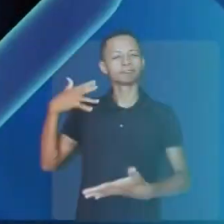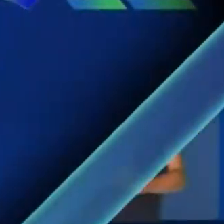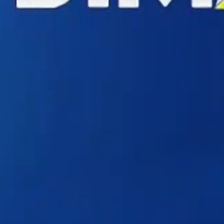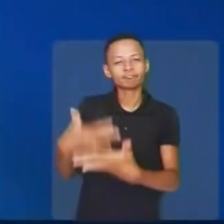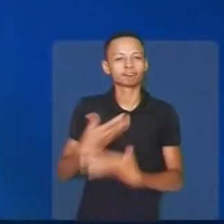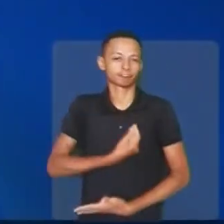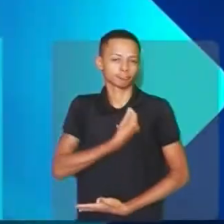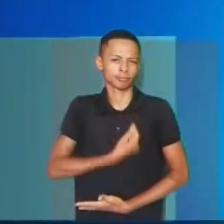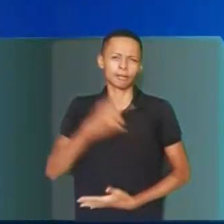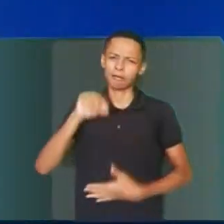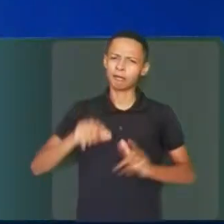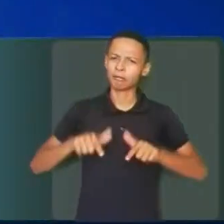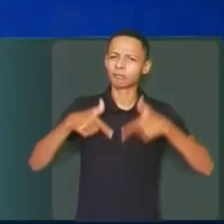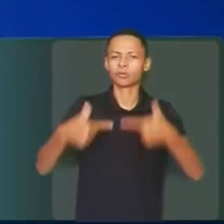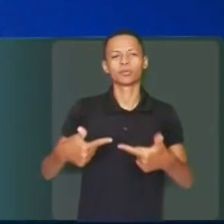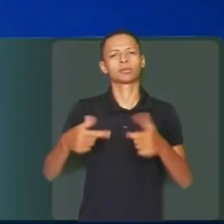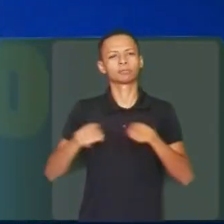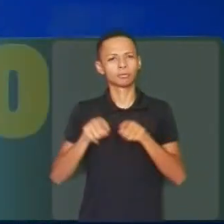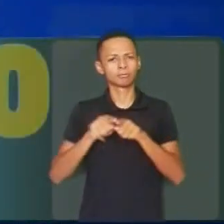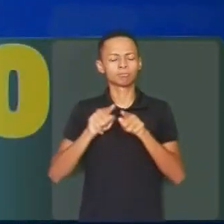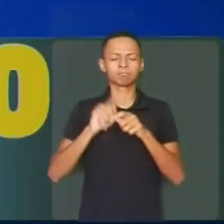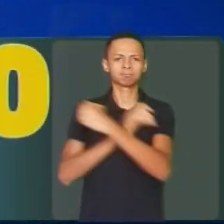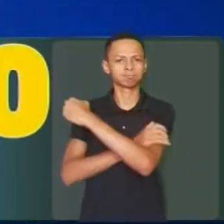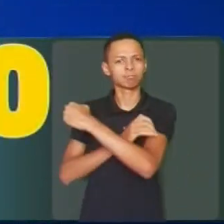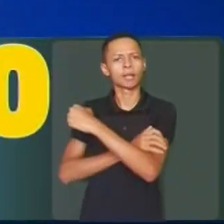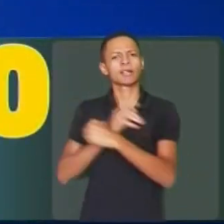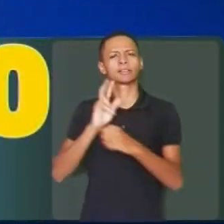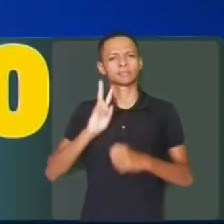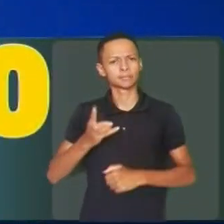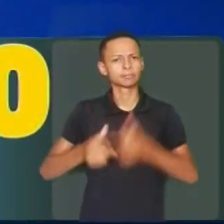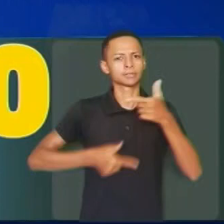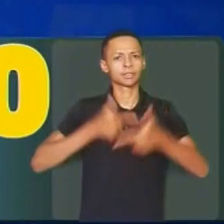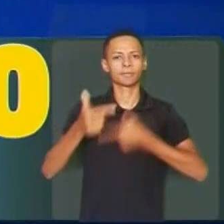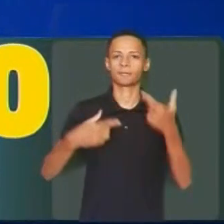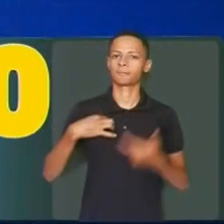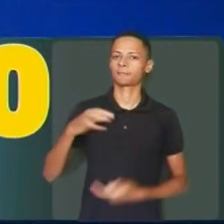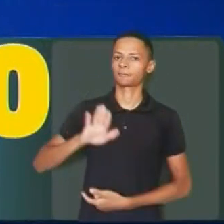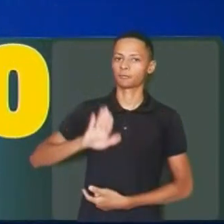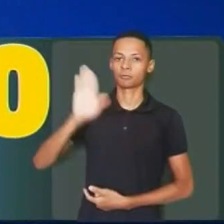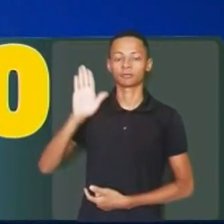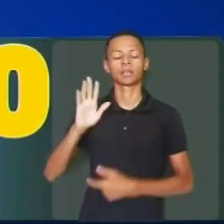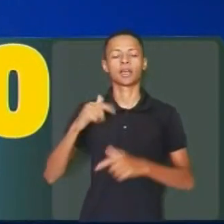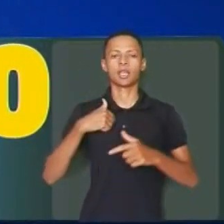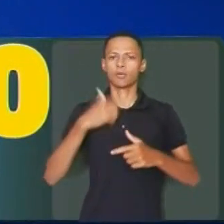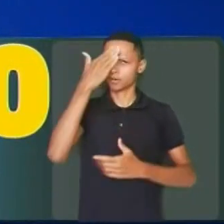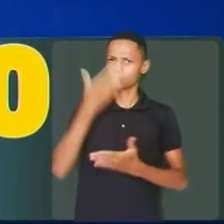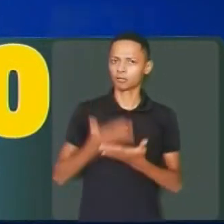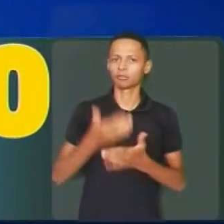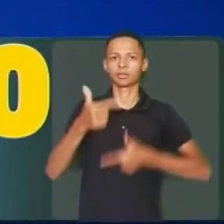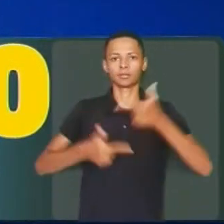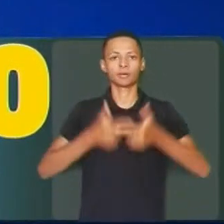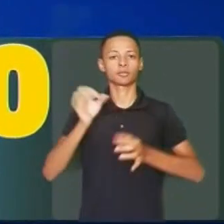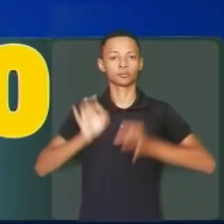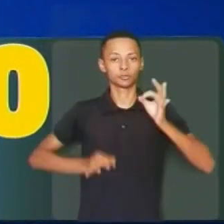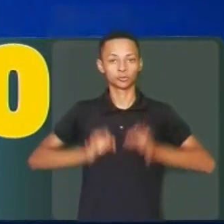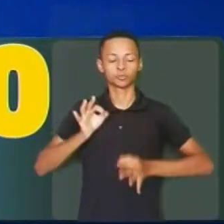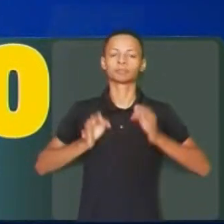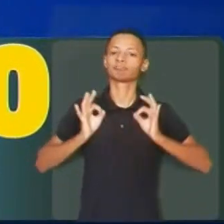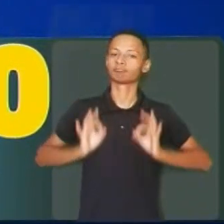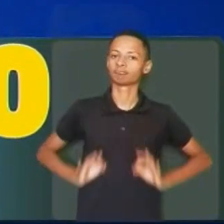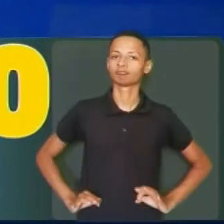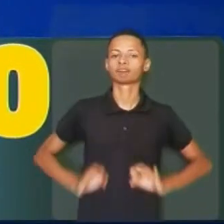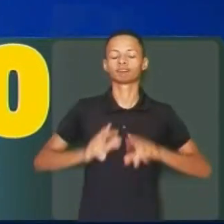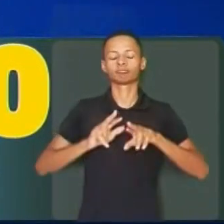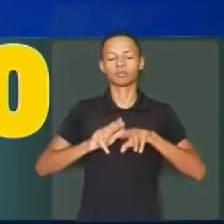trajetória de vida é de luta e batalha. Sempre trabalhando como voluntário, acredito em um trabalho justo e honesto,